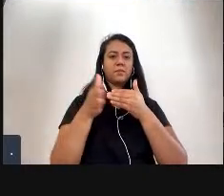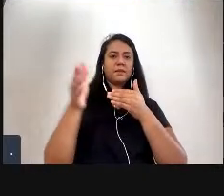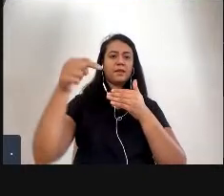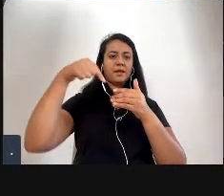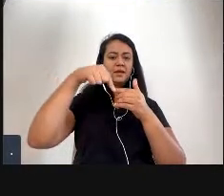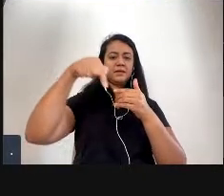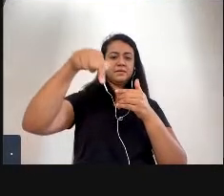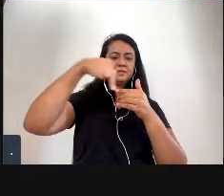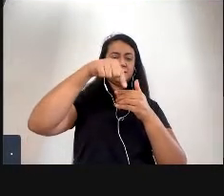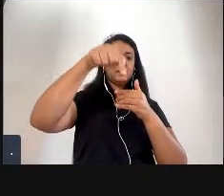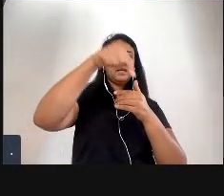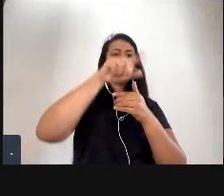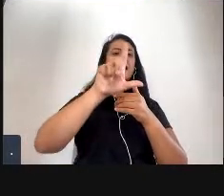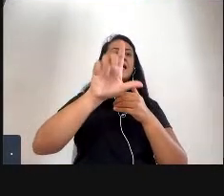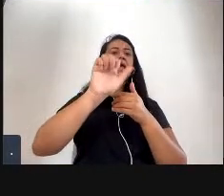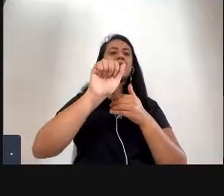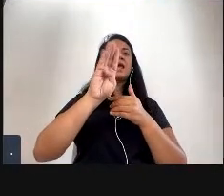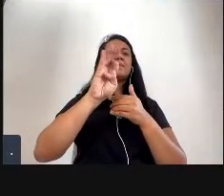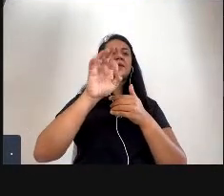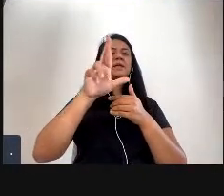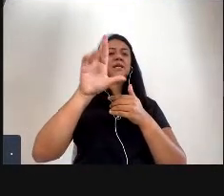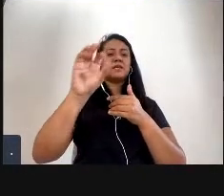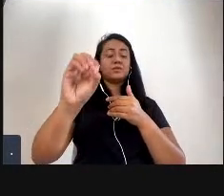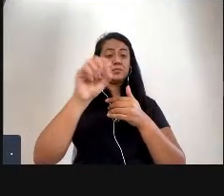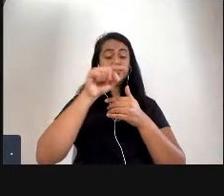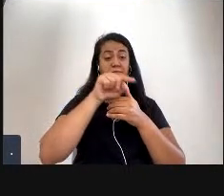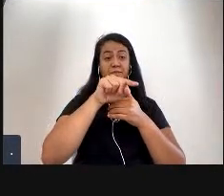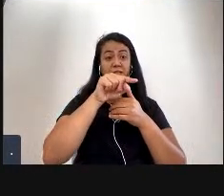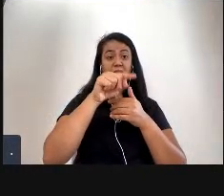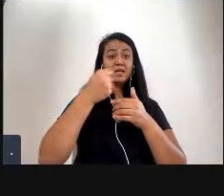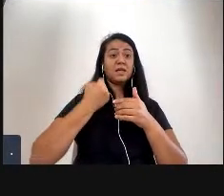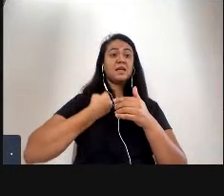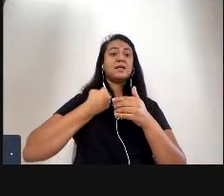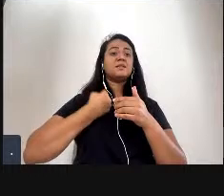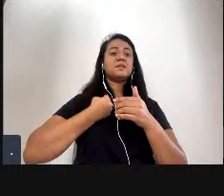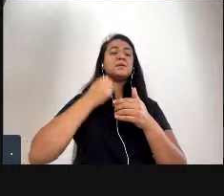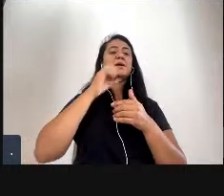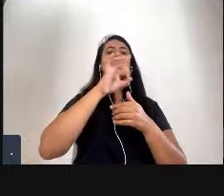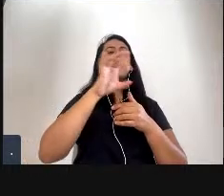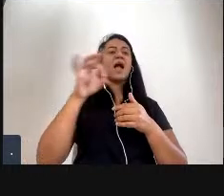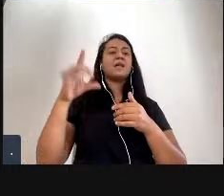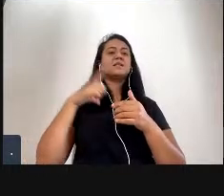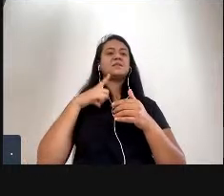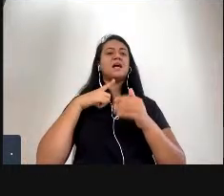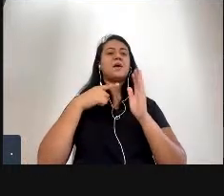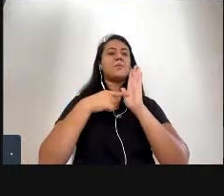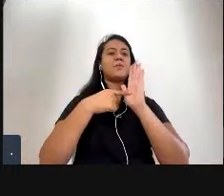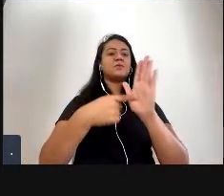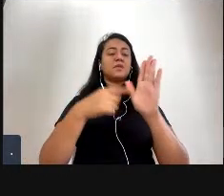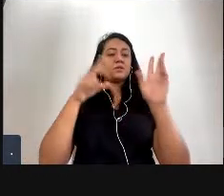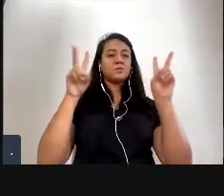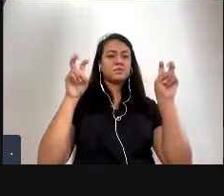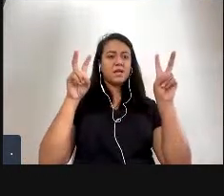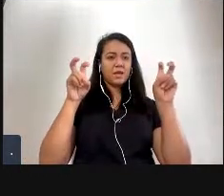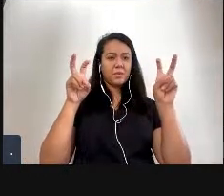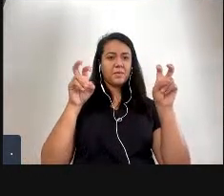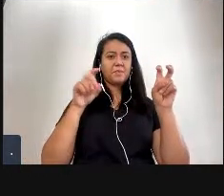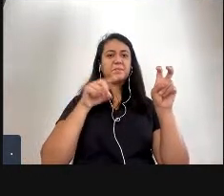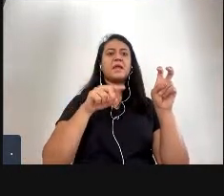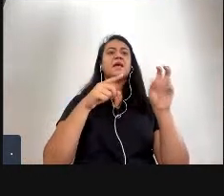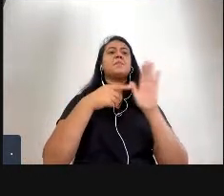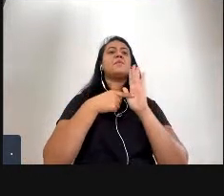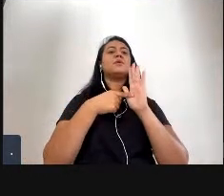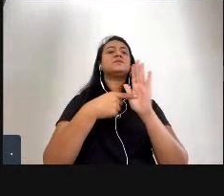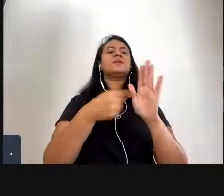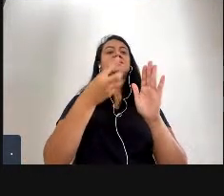labirinto aí e esses números aí cada número está mostrando um tema a exposição é dividida em 37 temas